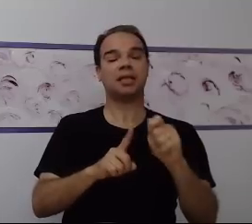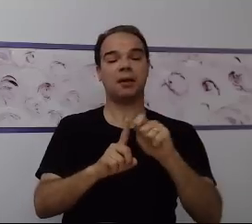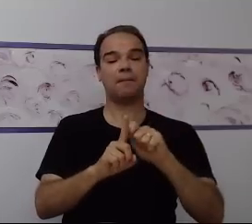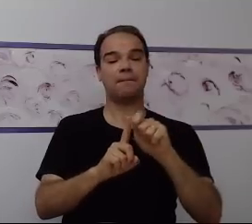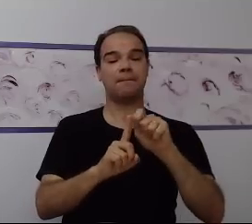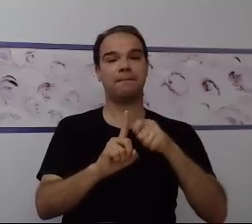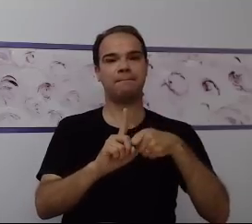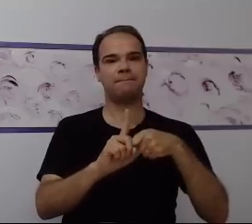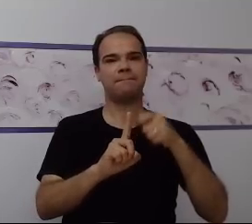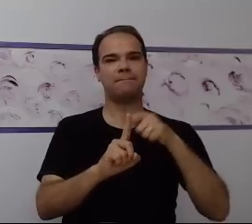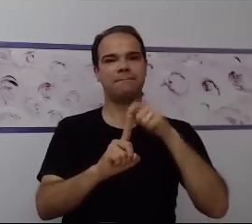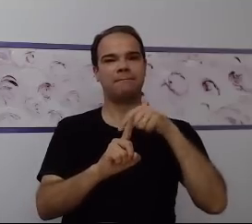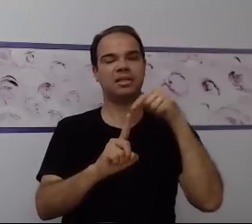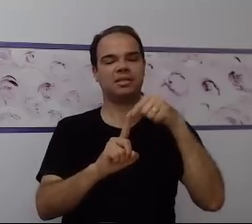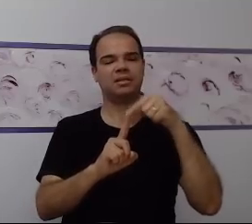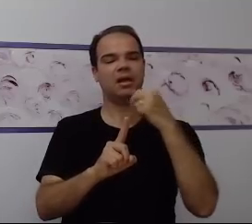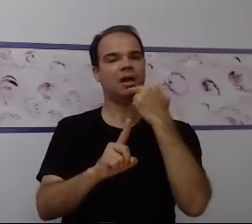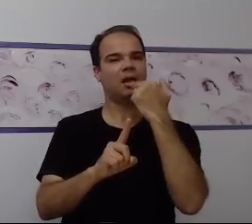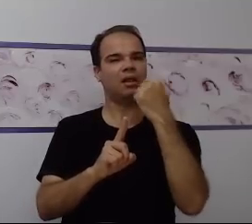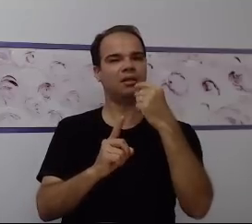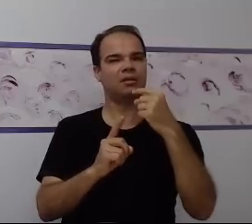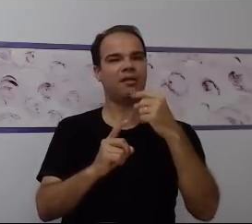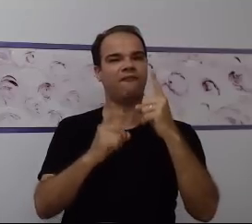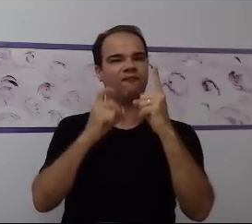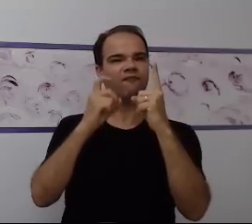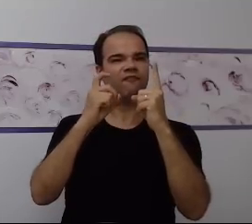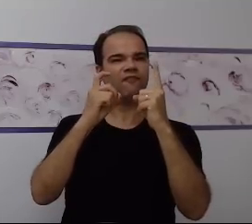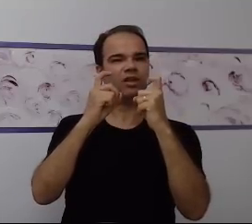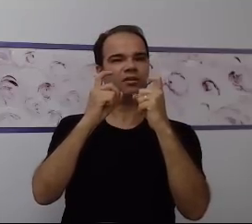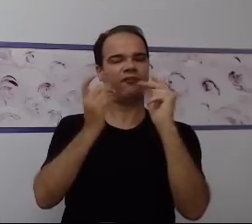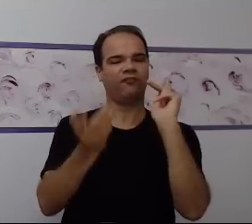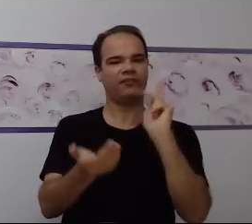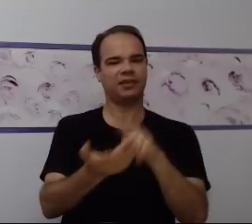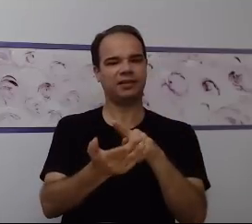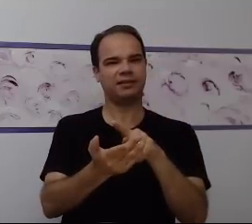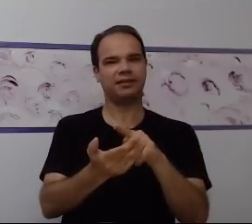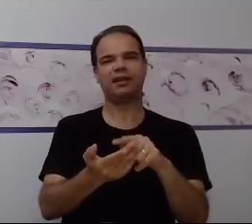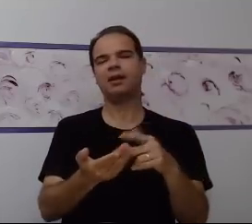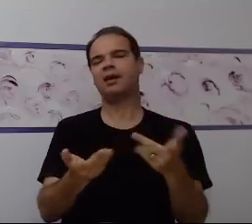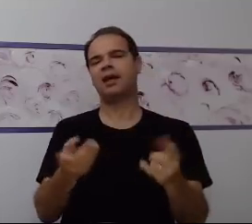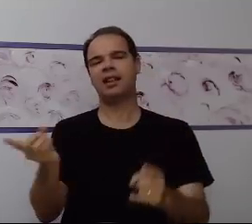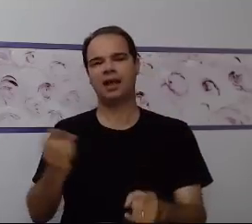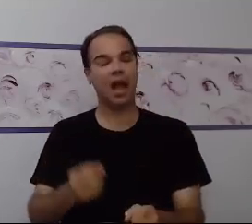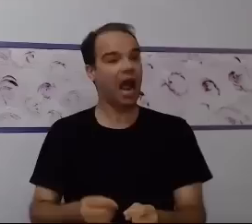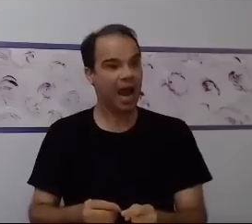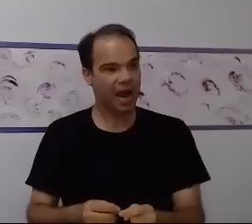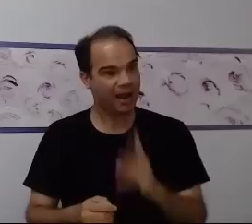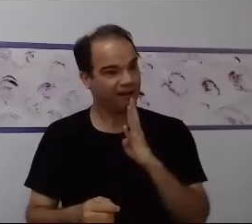dessas figuras mais reais e de preferência sempre dentro da vivência dessa criança.